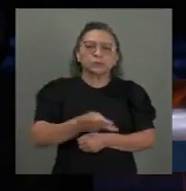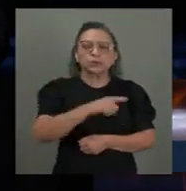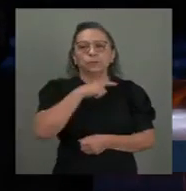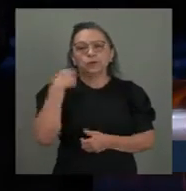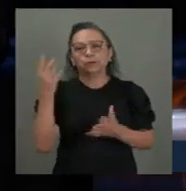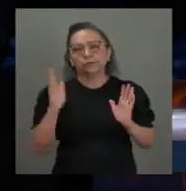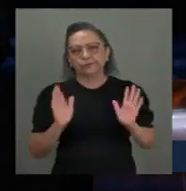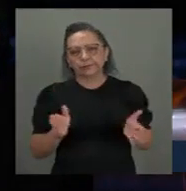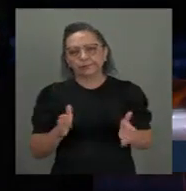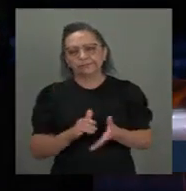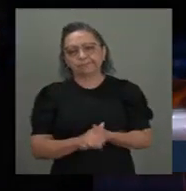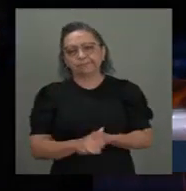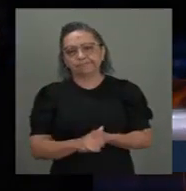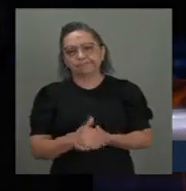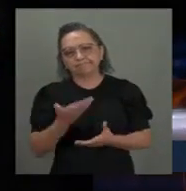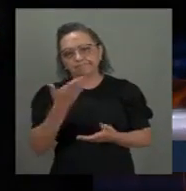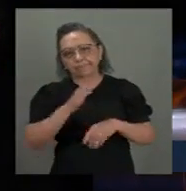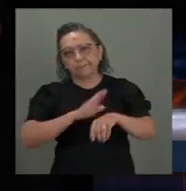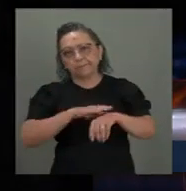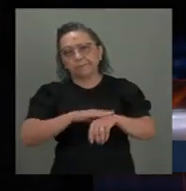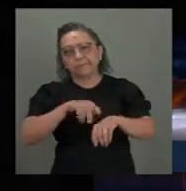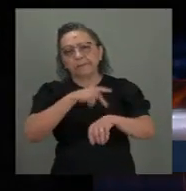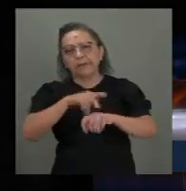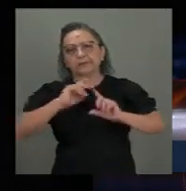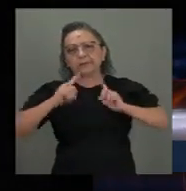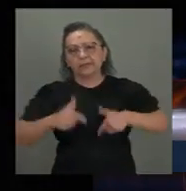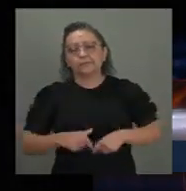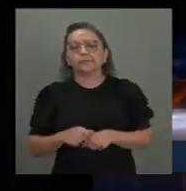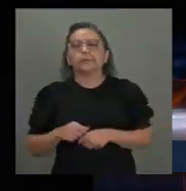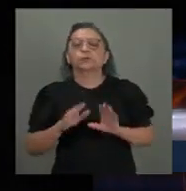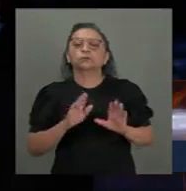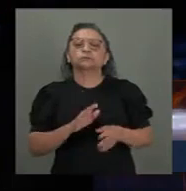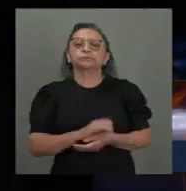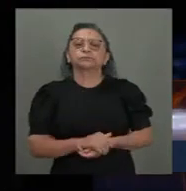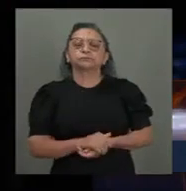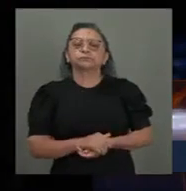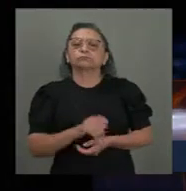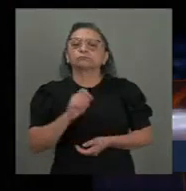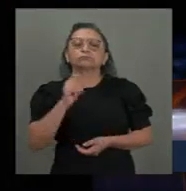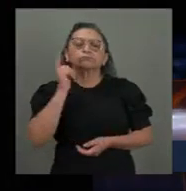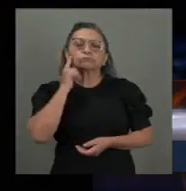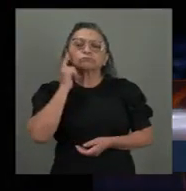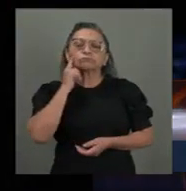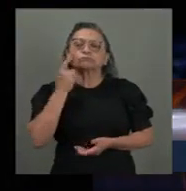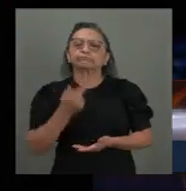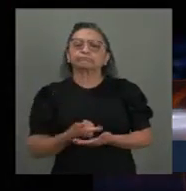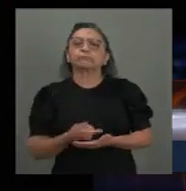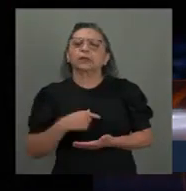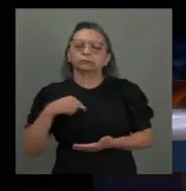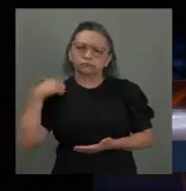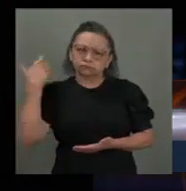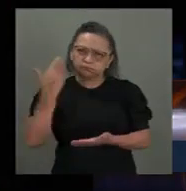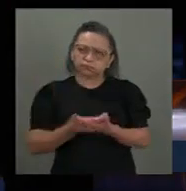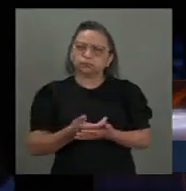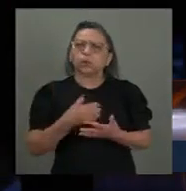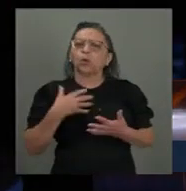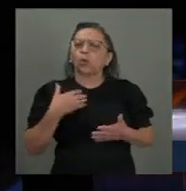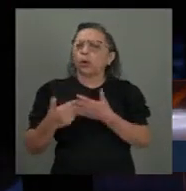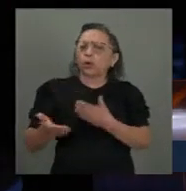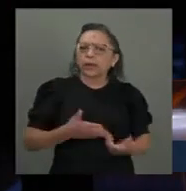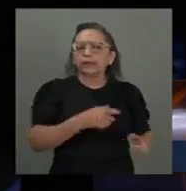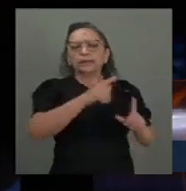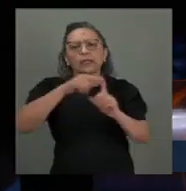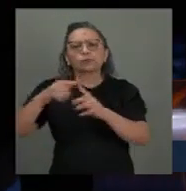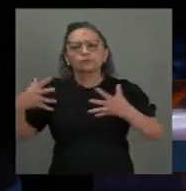Senhor Presidente, a história evidencia que qualquer conflito armado resulta em